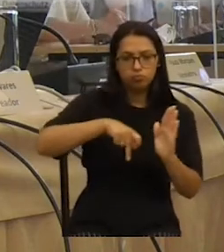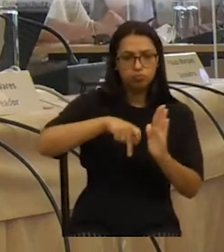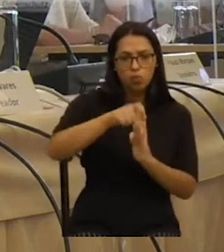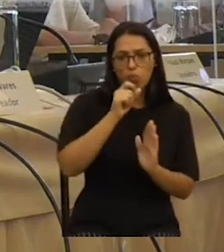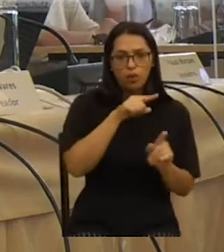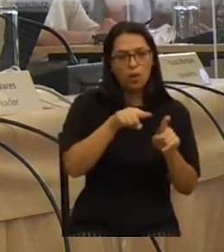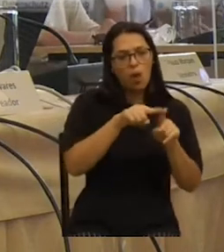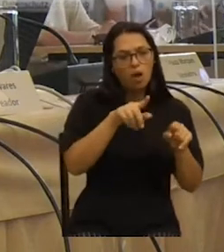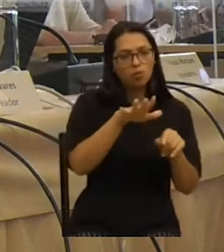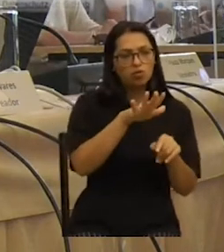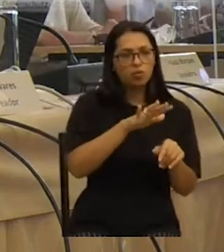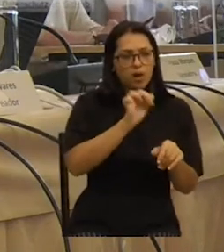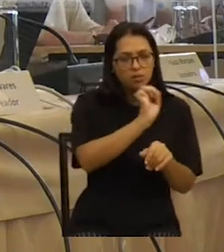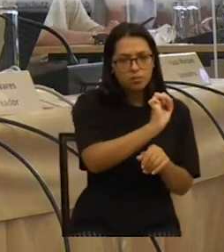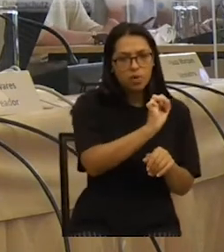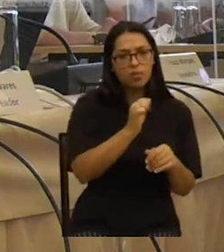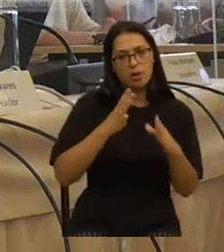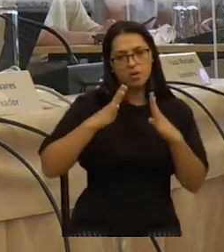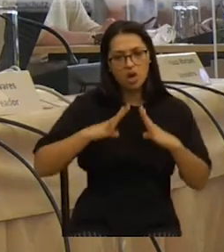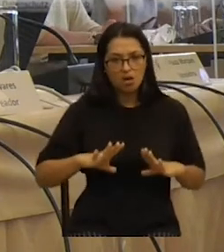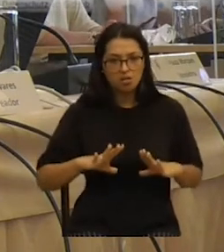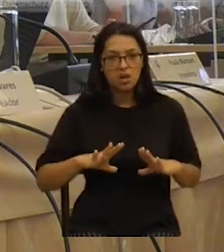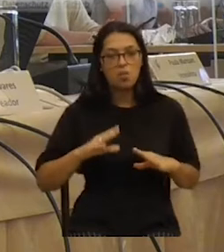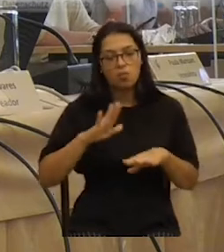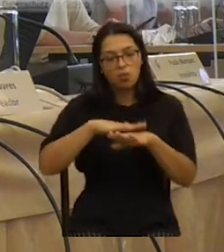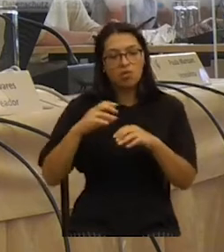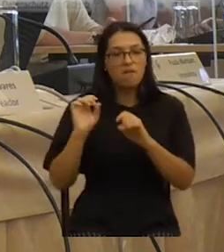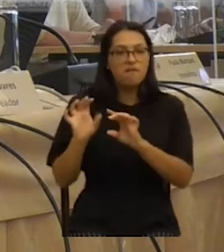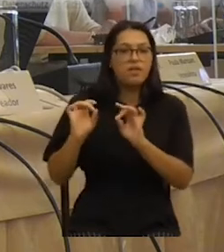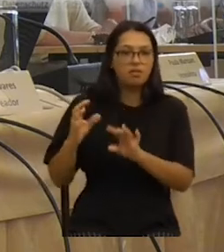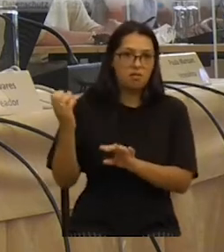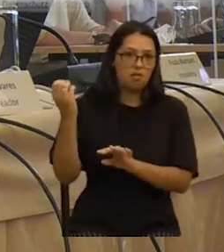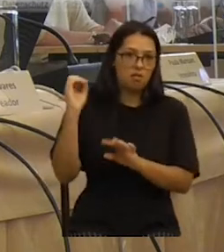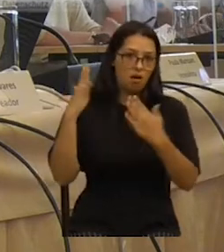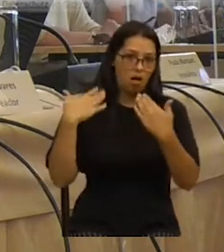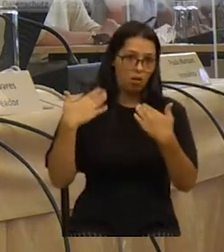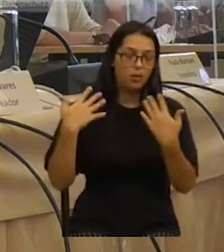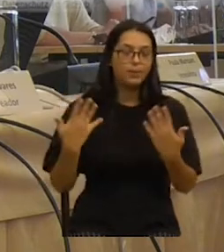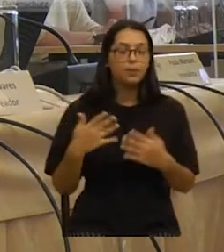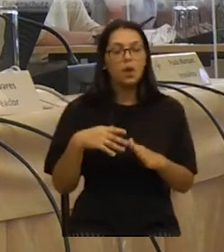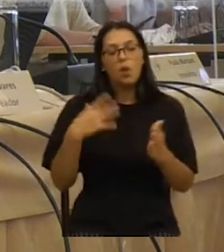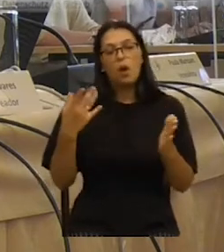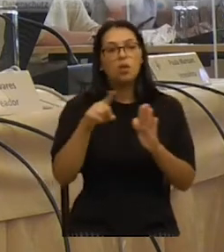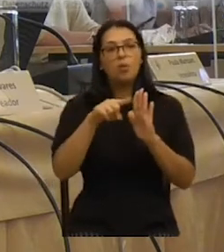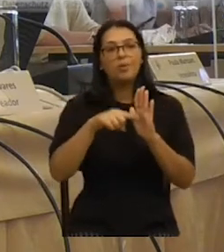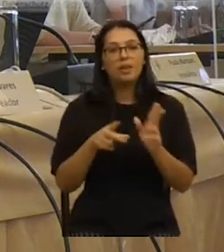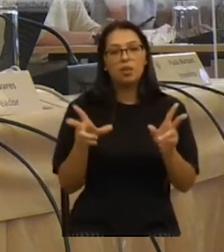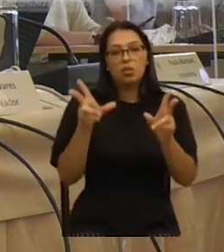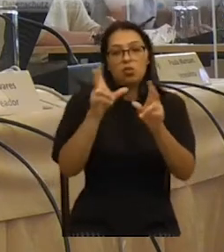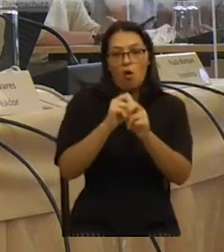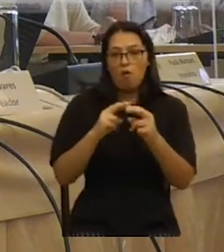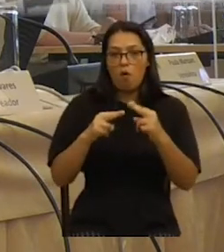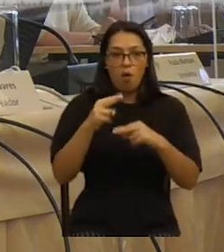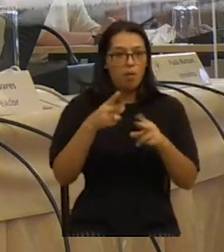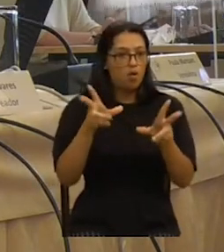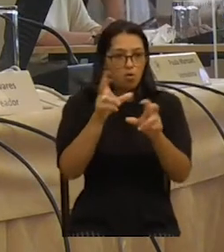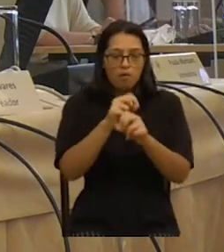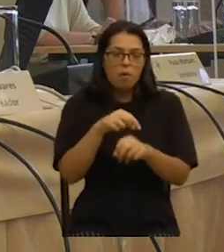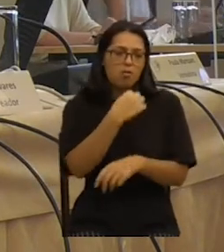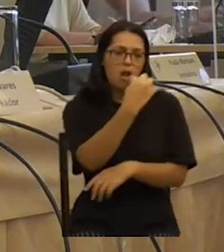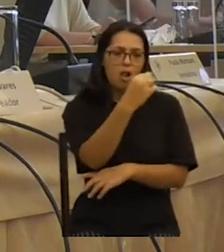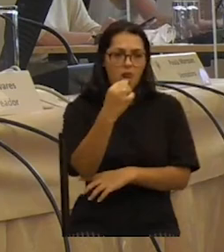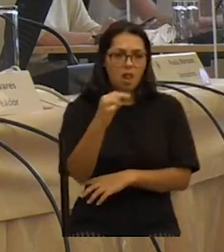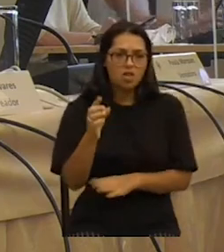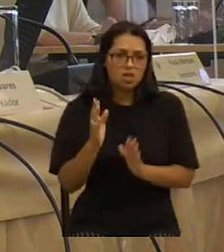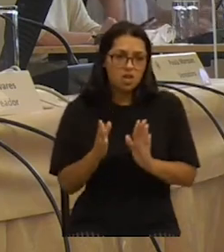poder encontrar esses refúgios climáticos. Ou seja, em boa medida, não se trata de fazer obra nova. Trata-se de buscar o que já